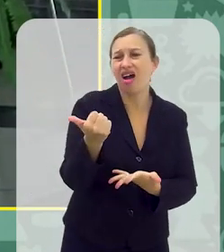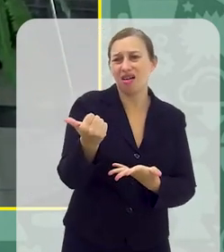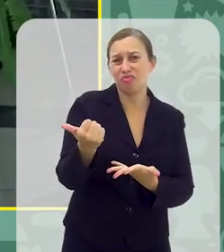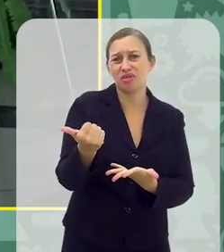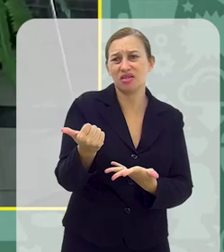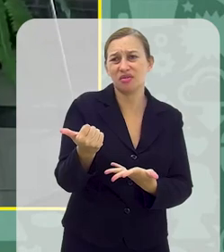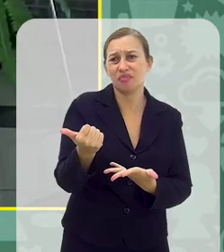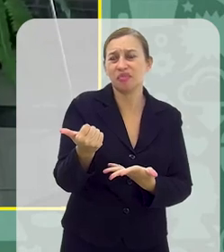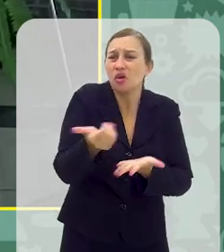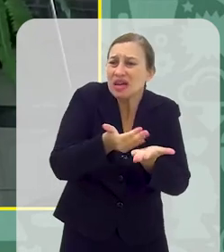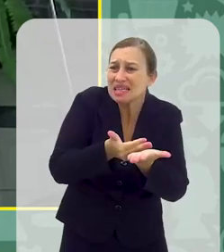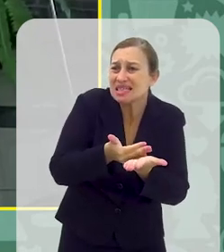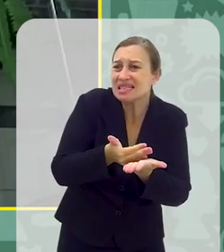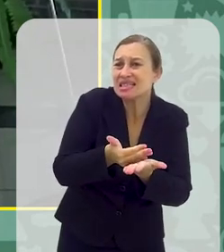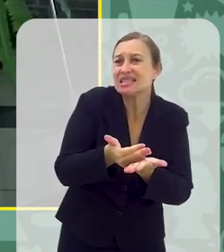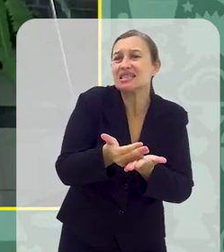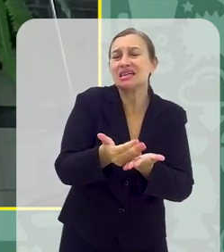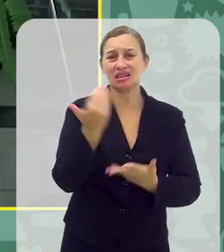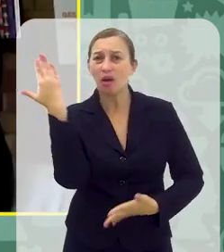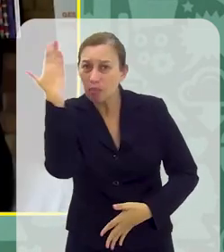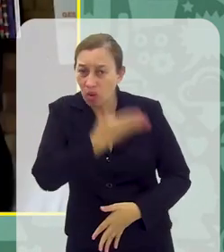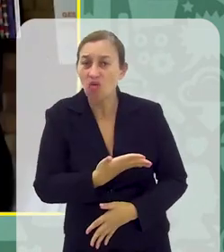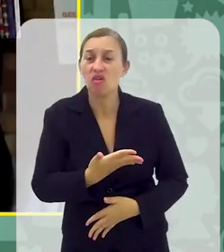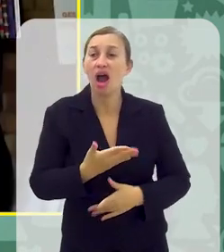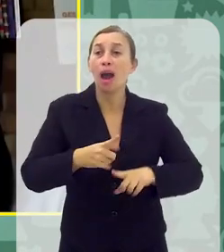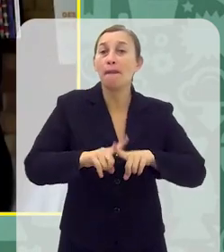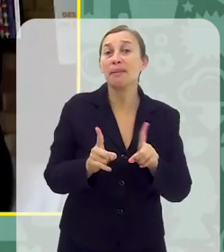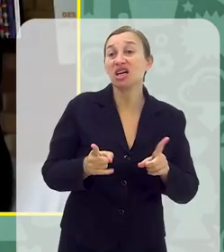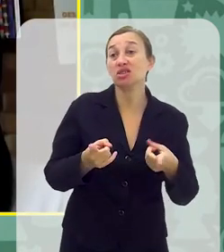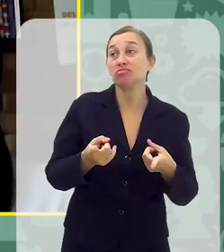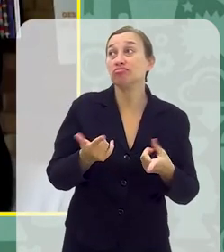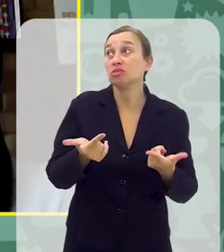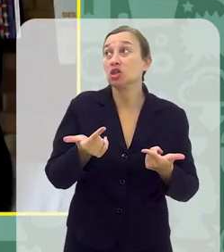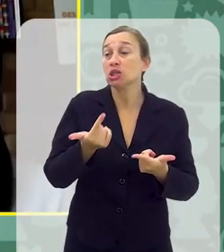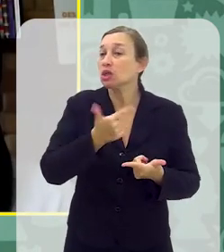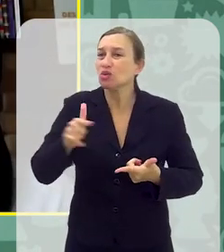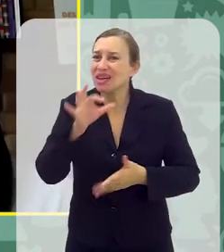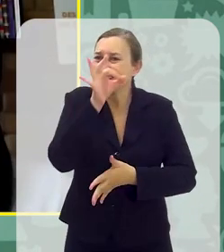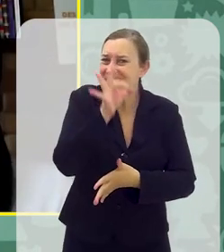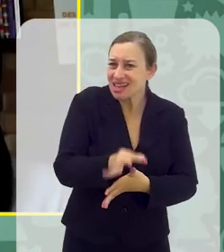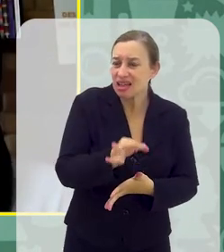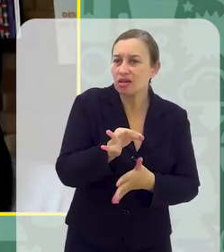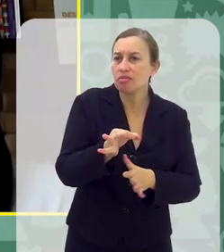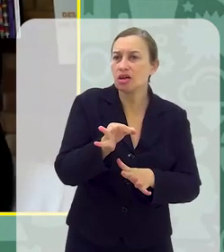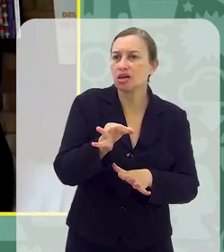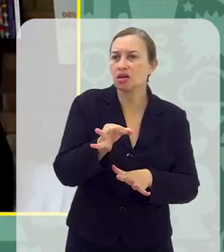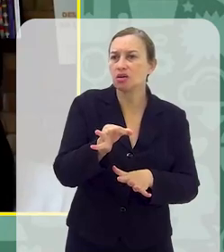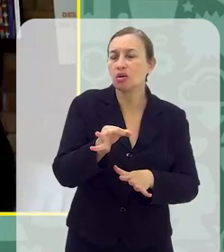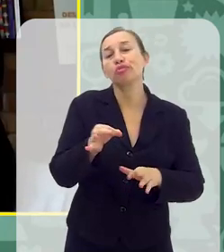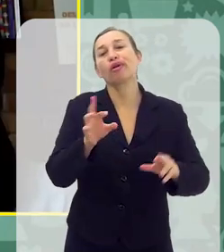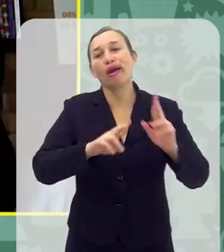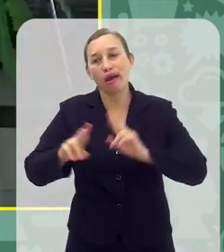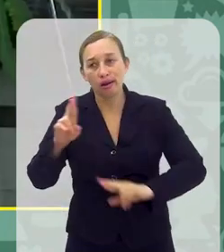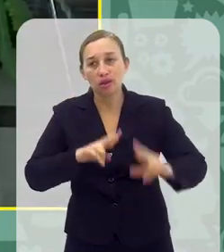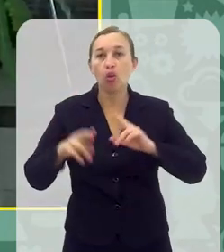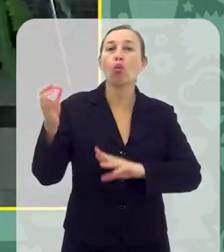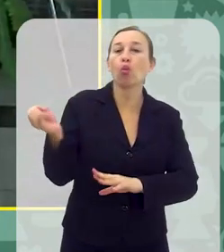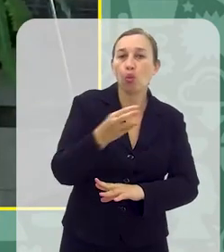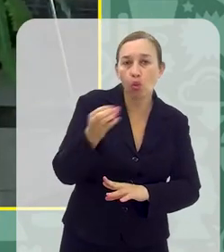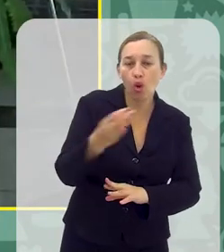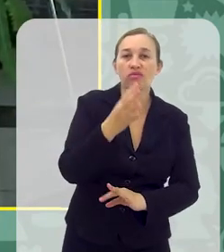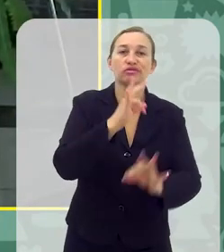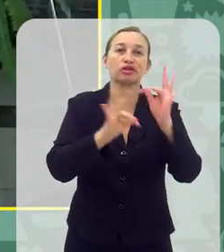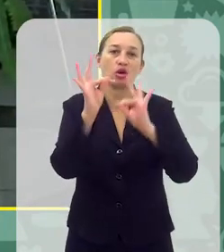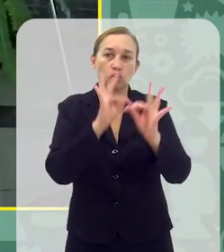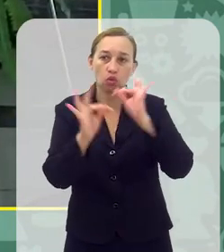que estão começando a se comprovar Mas a gente ainda não tem, justamente por ser relativamente nova